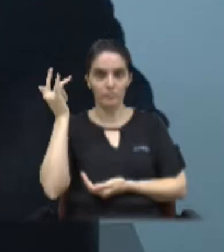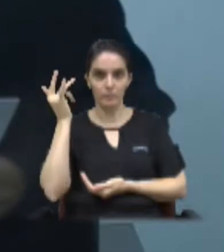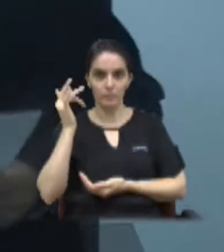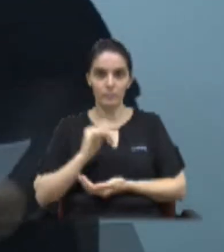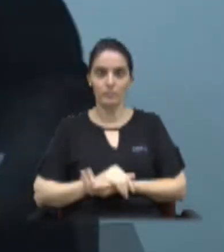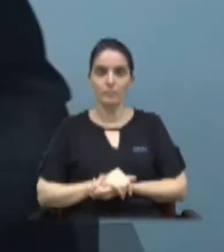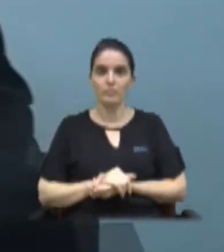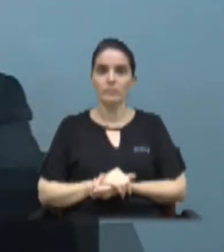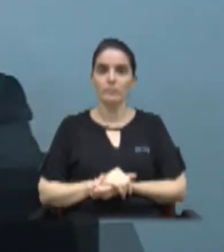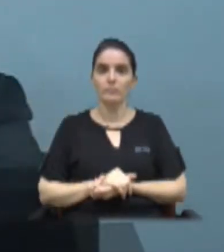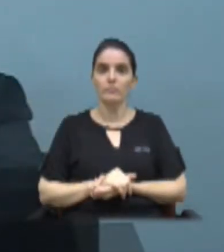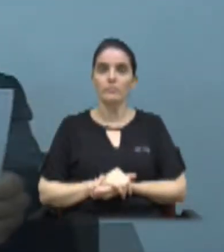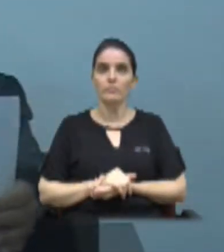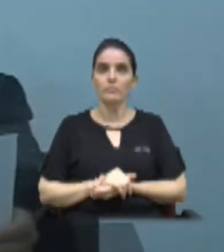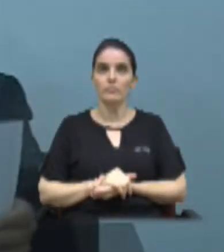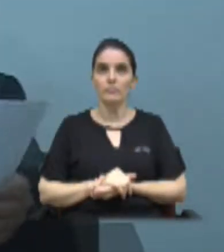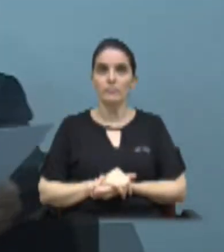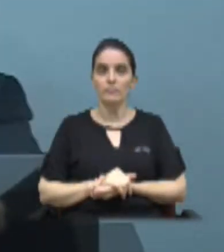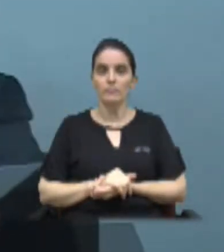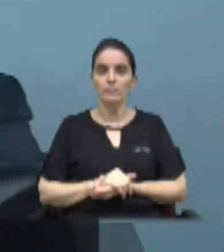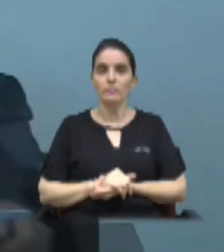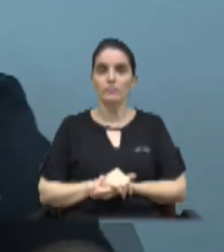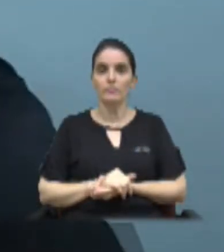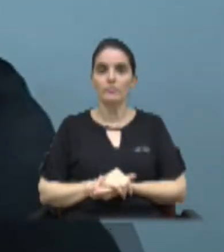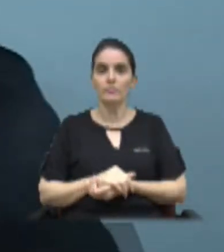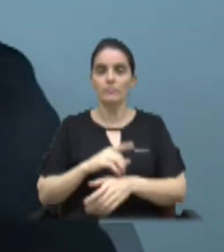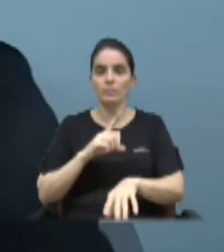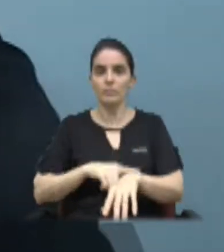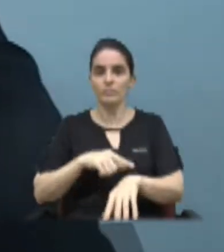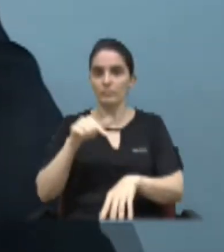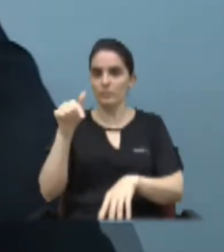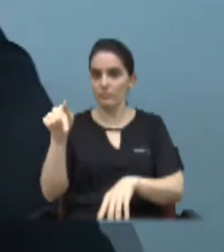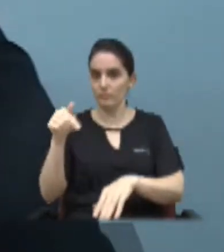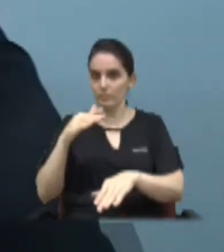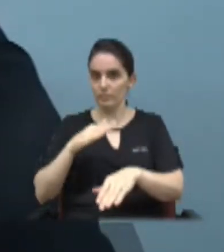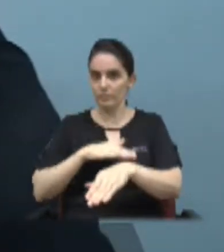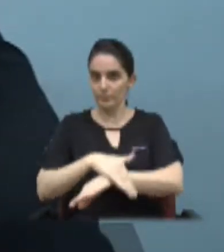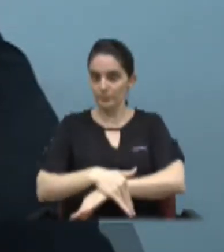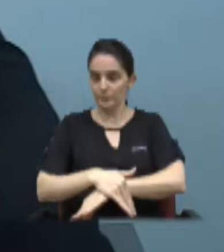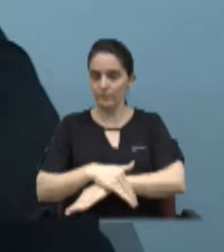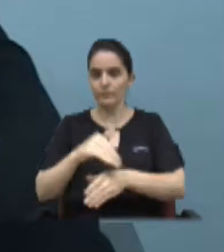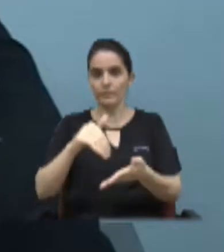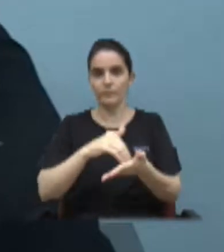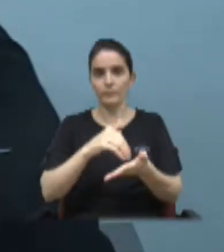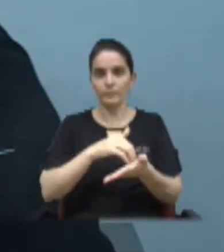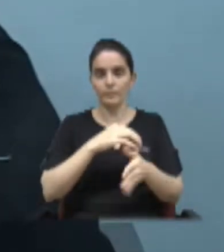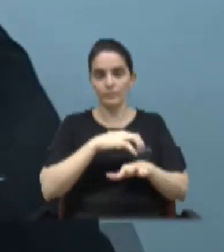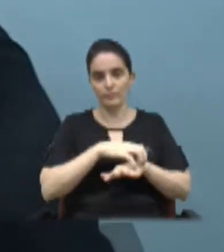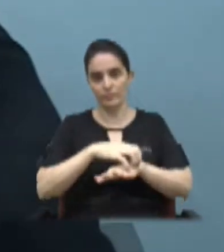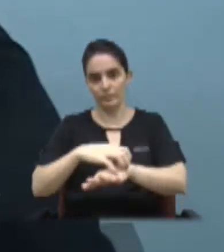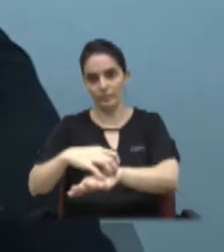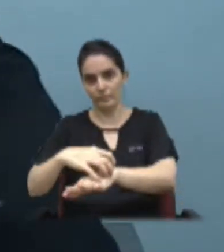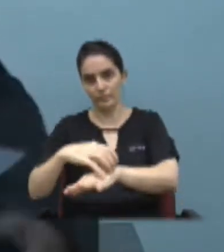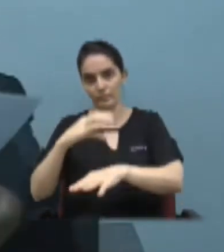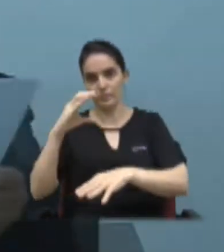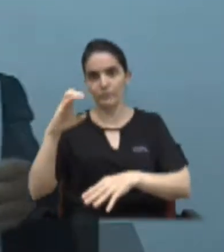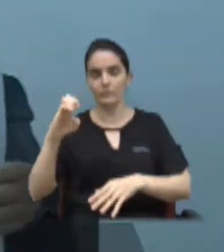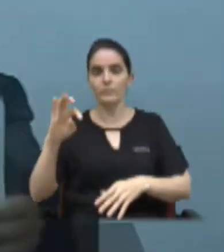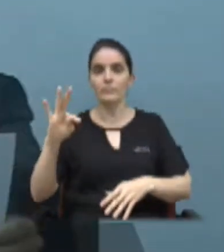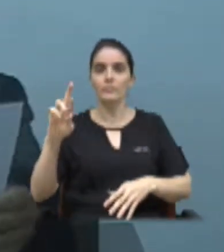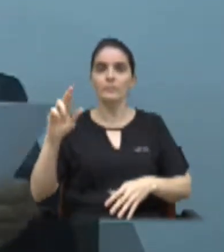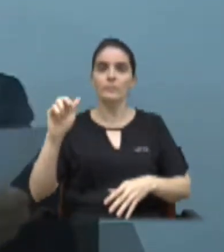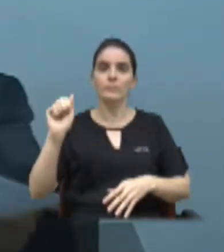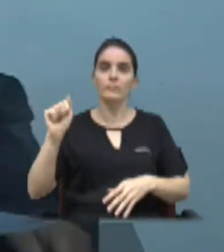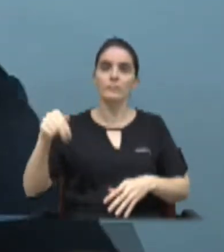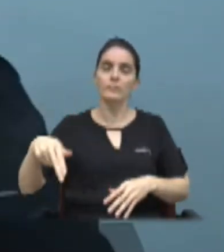E amanhã, às 19 horas, estará aqui o secretário de mobilidade urbana, o CETRAN, e também